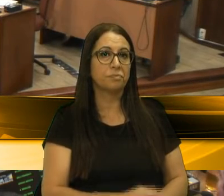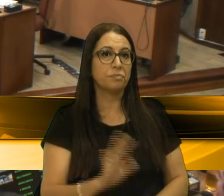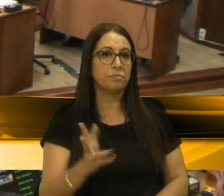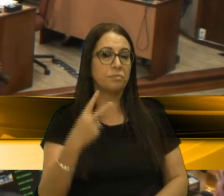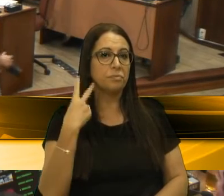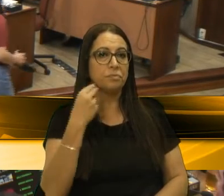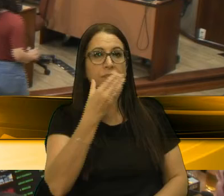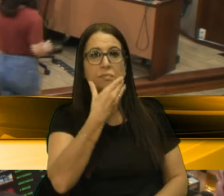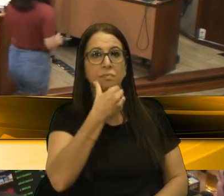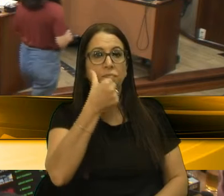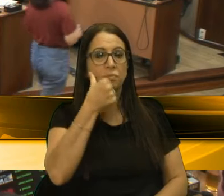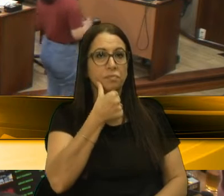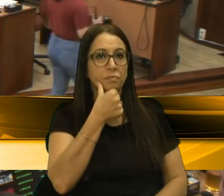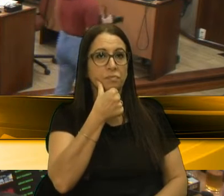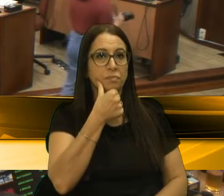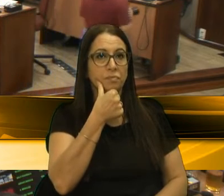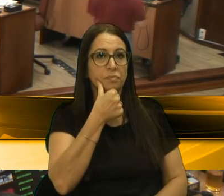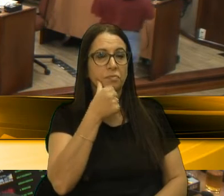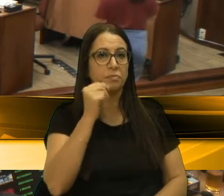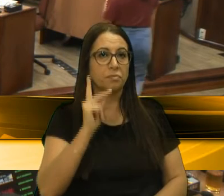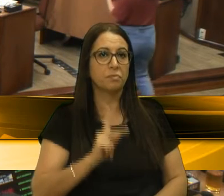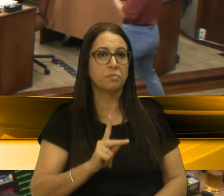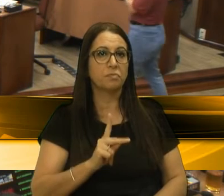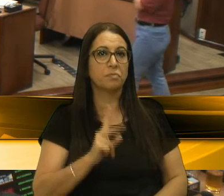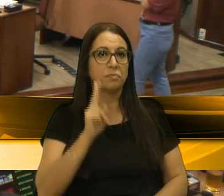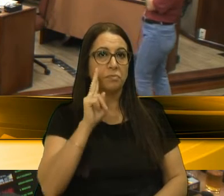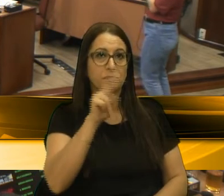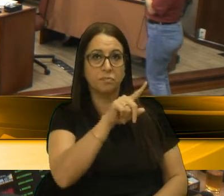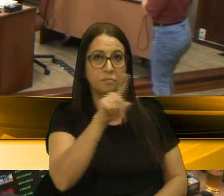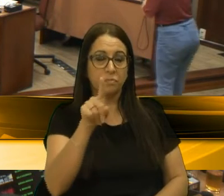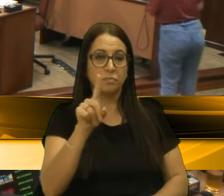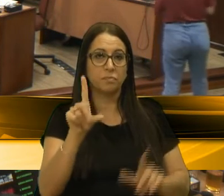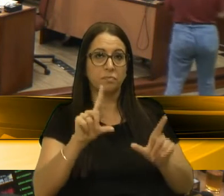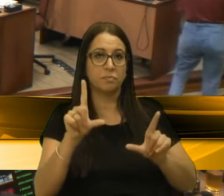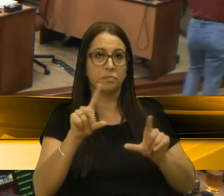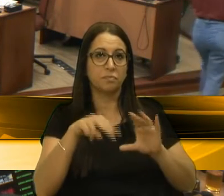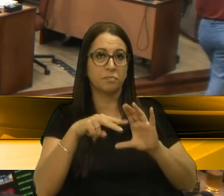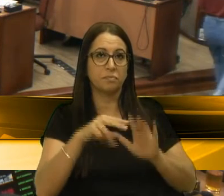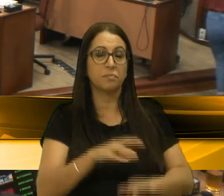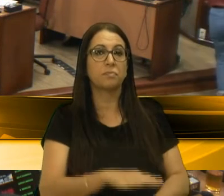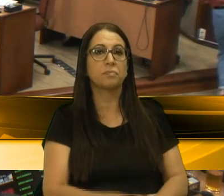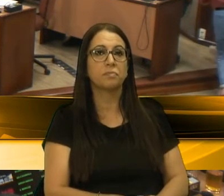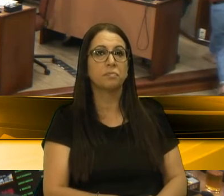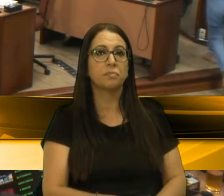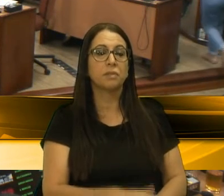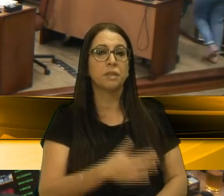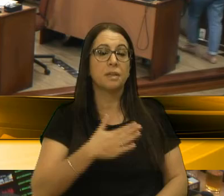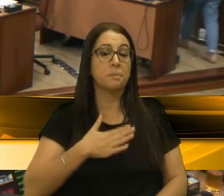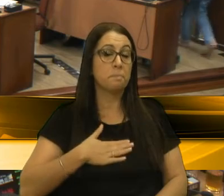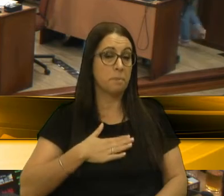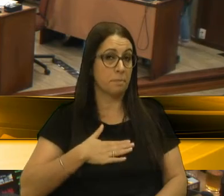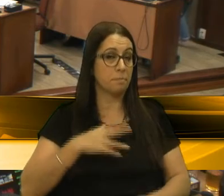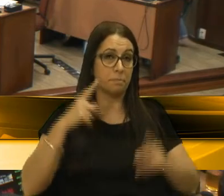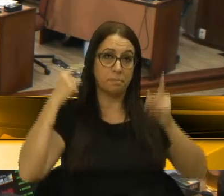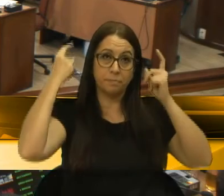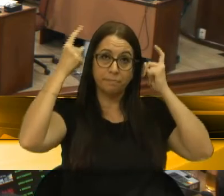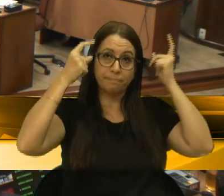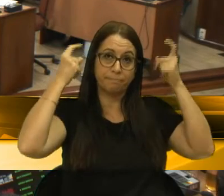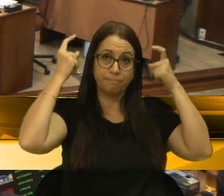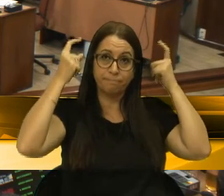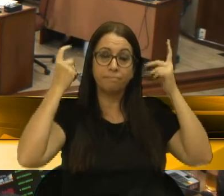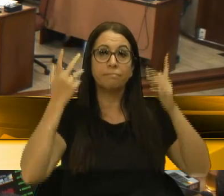senhores vereadores e vereadoras e o pessoal que estão assistindo nós aí através da TV Câmara. A minha preocupação